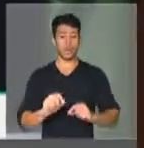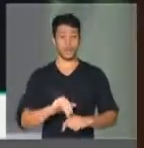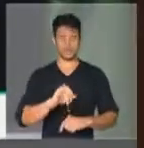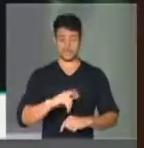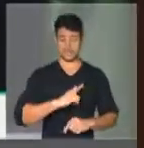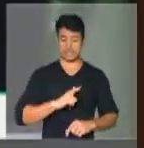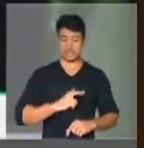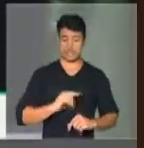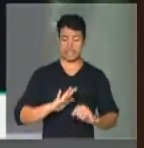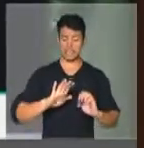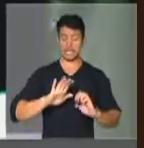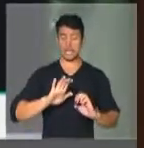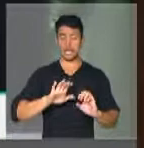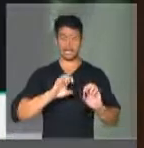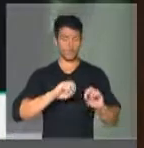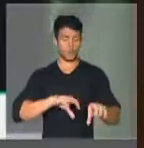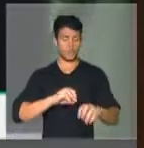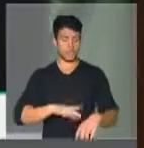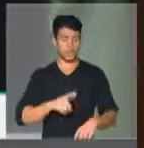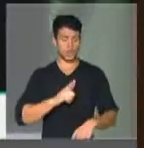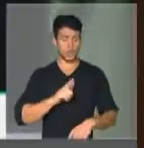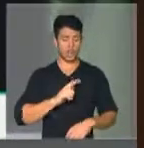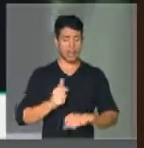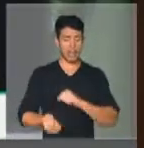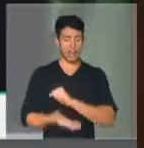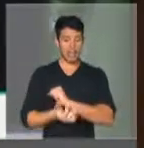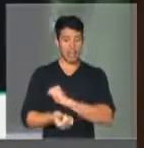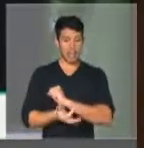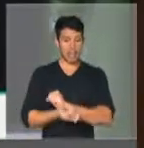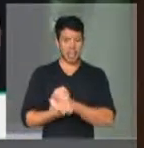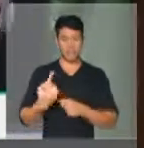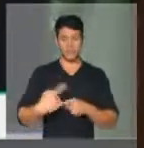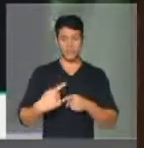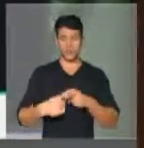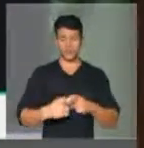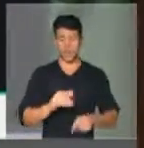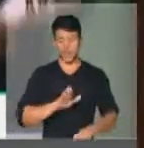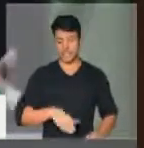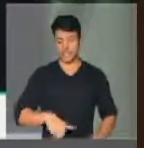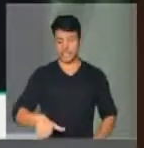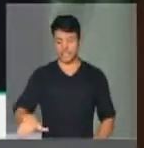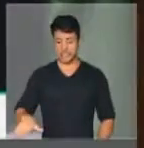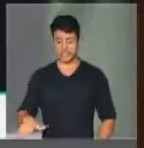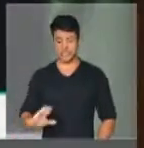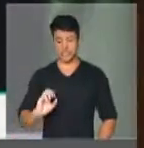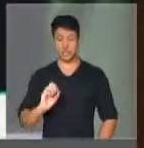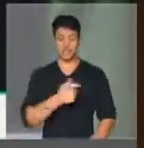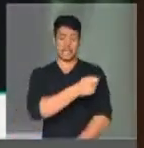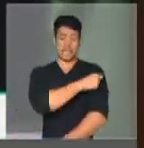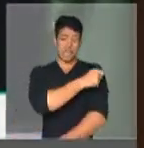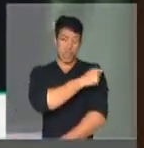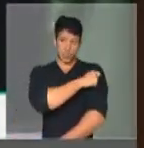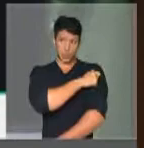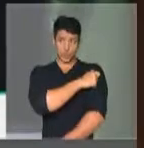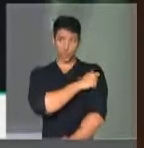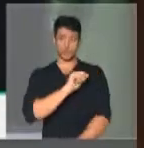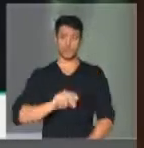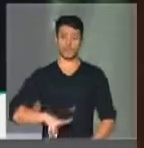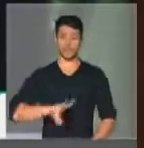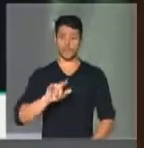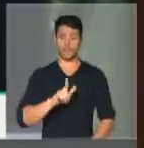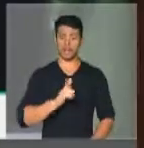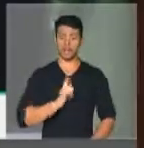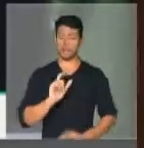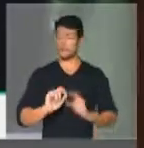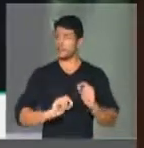torna subversiva, na medida em que essas crianças ou esses alunos e alunas vão